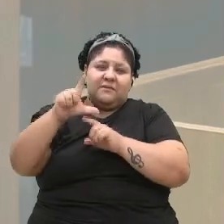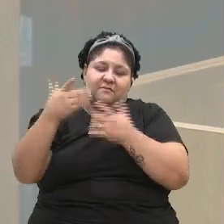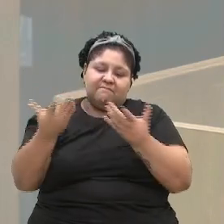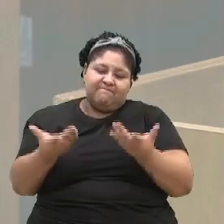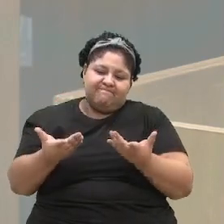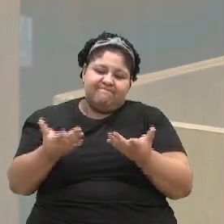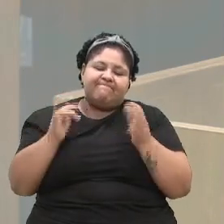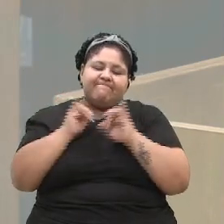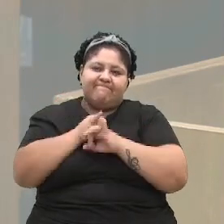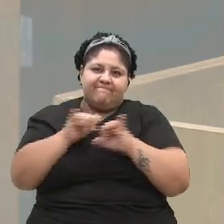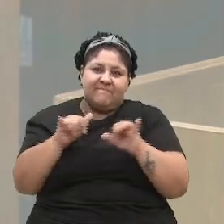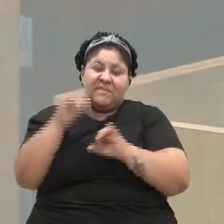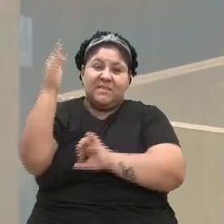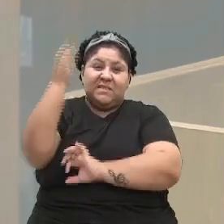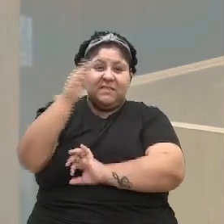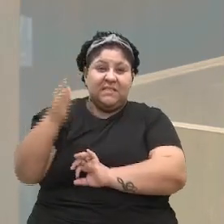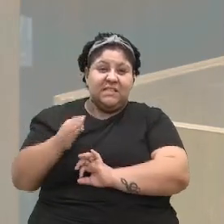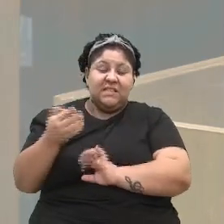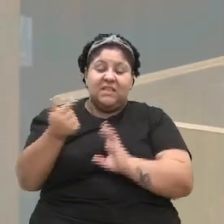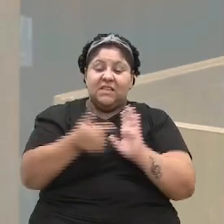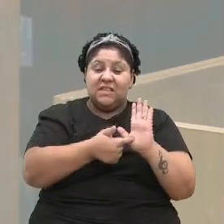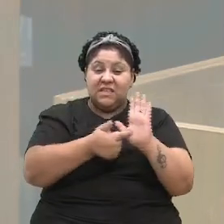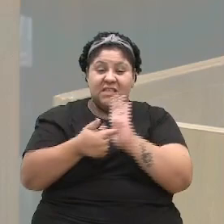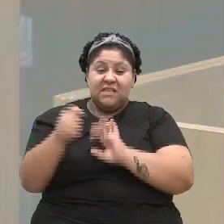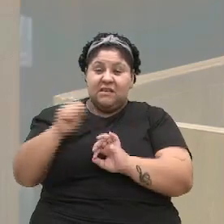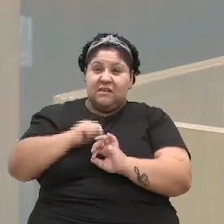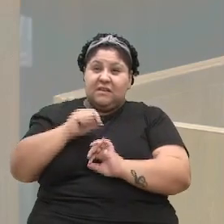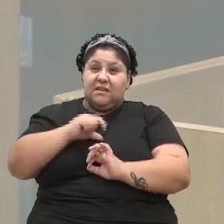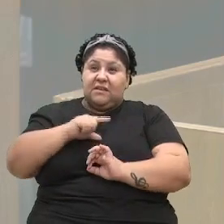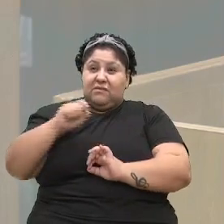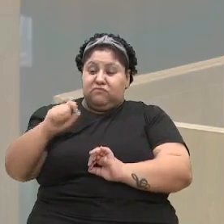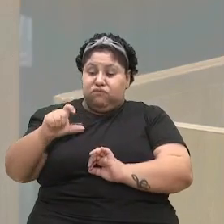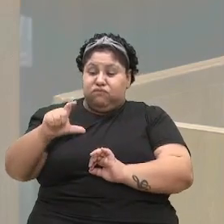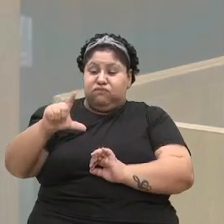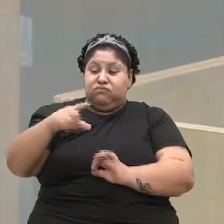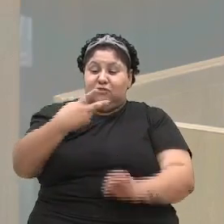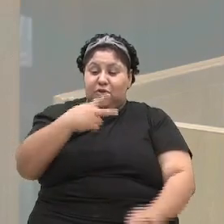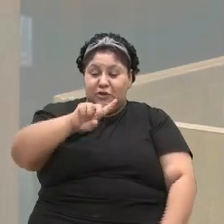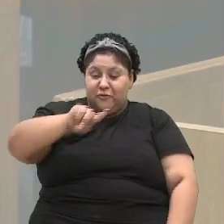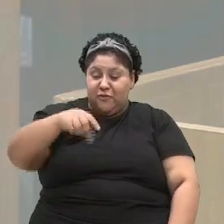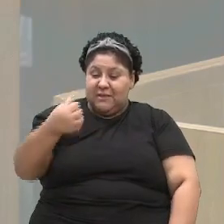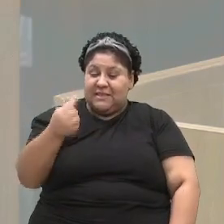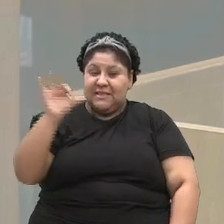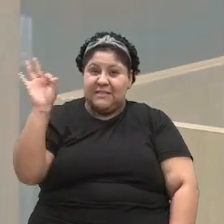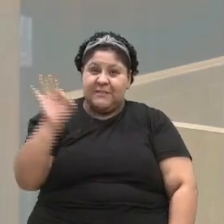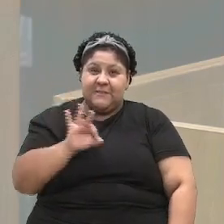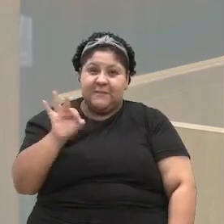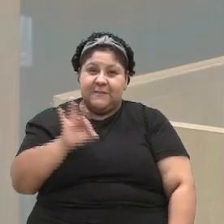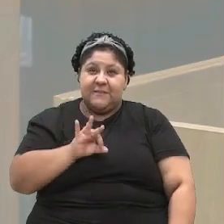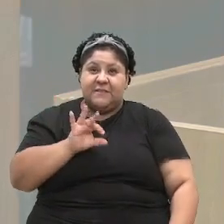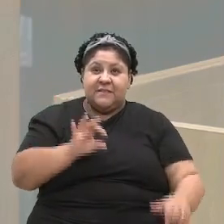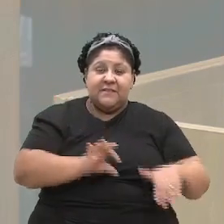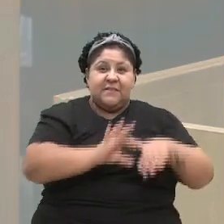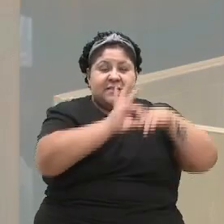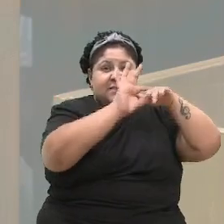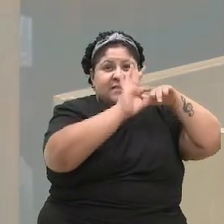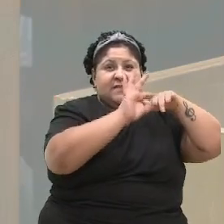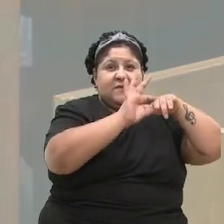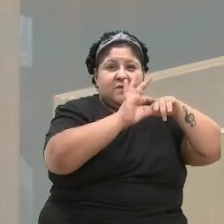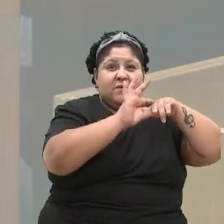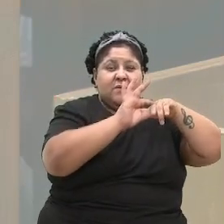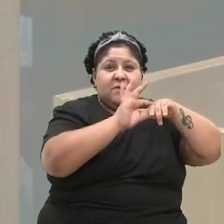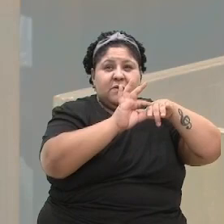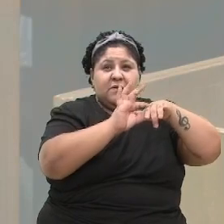Os dados do Brasil nos mostram que houve um crescimento de 2,6%, liderado pela cidade de São Paulo.